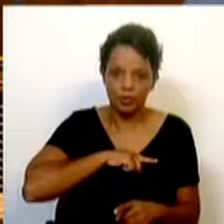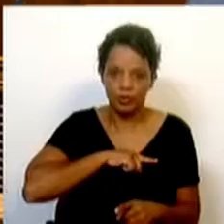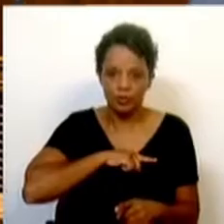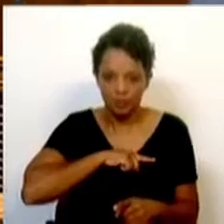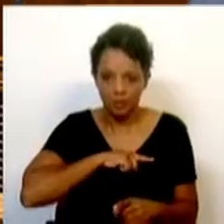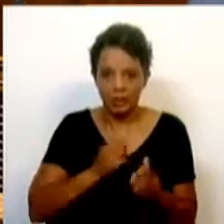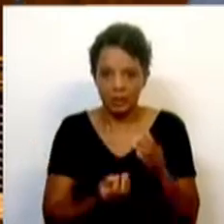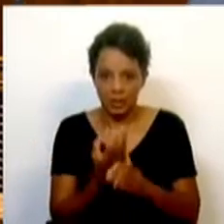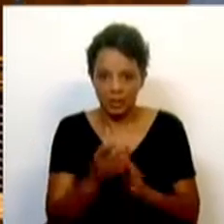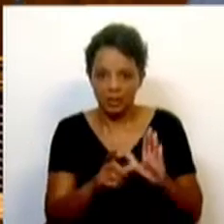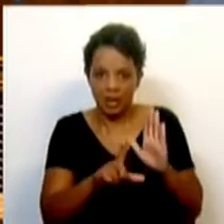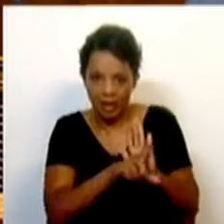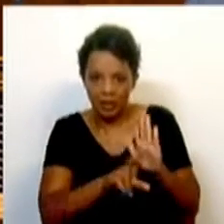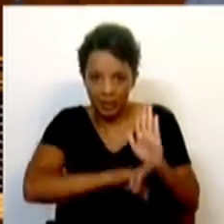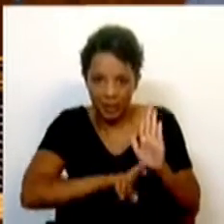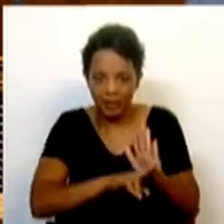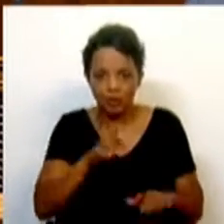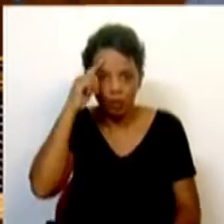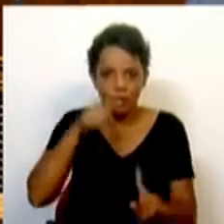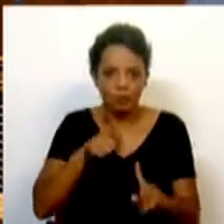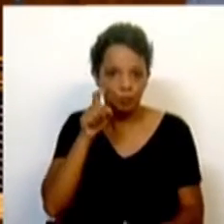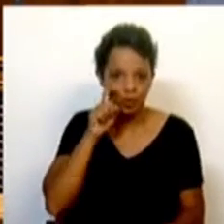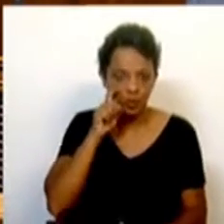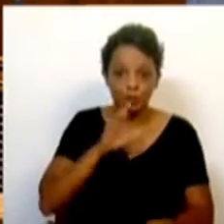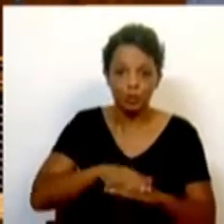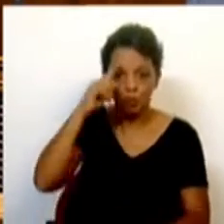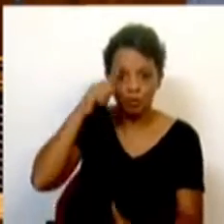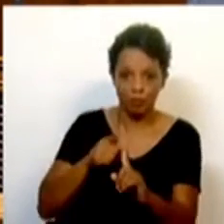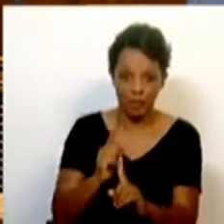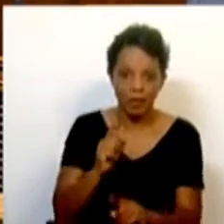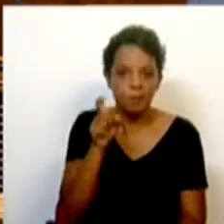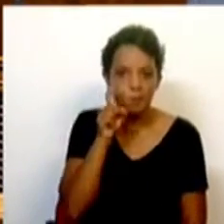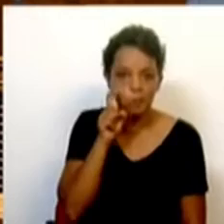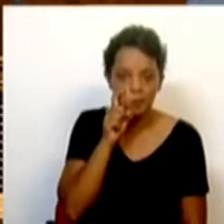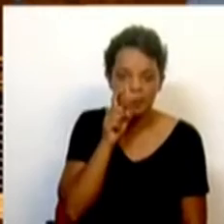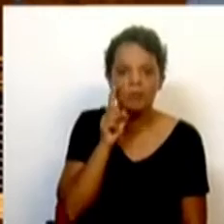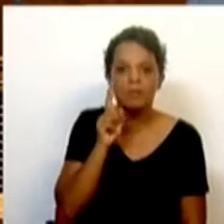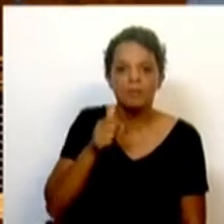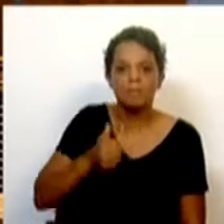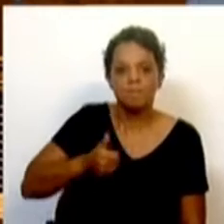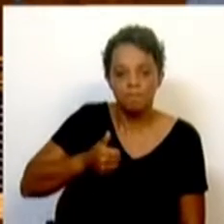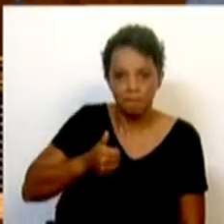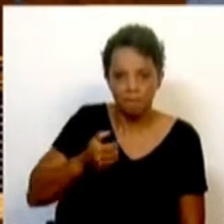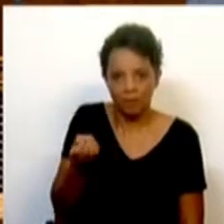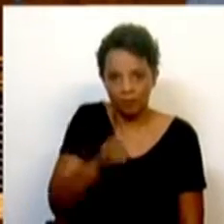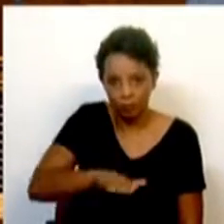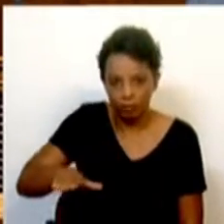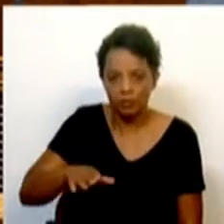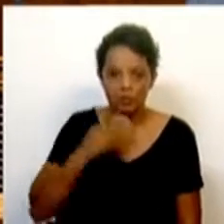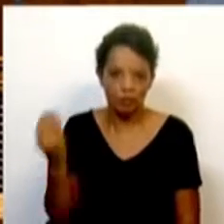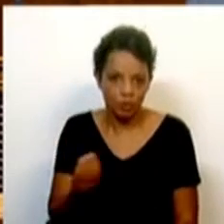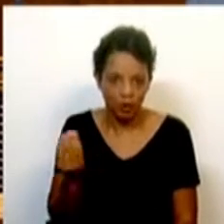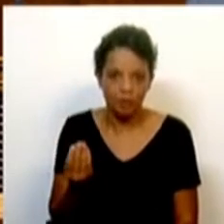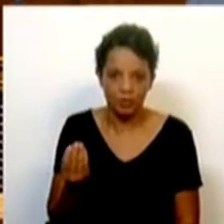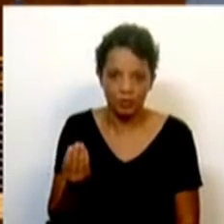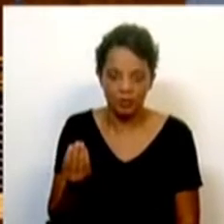para proteger, proteger, porque esse sim é o nosso objetivo, é proteger, sobretudo, as crianças, jovens,